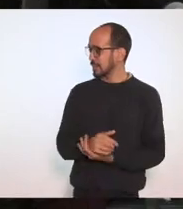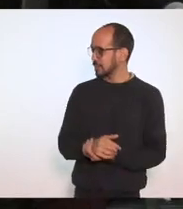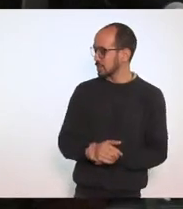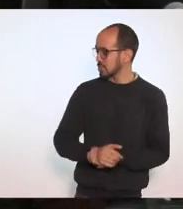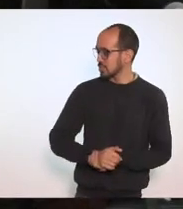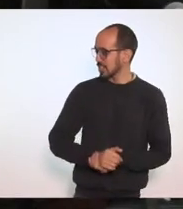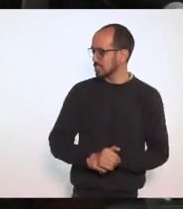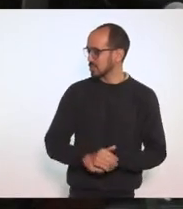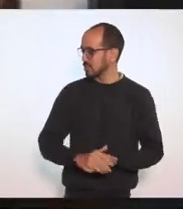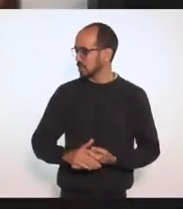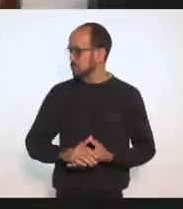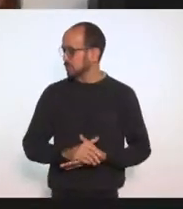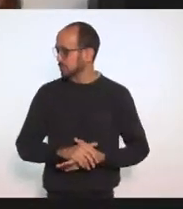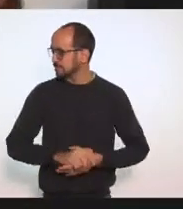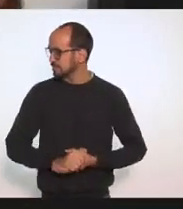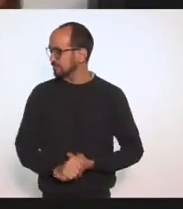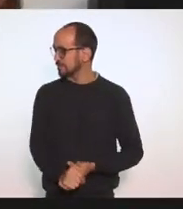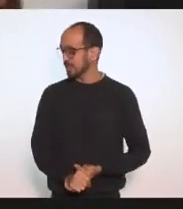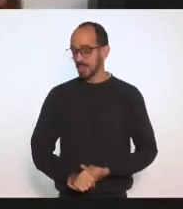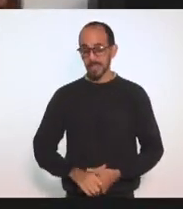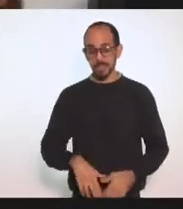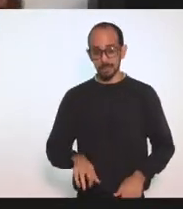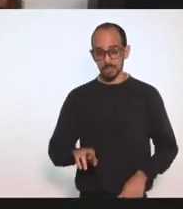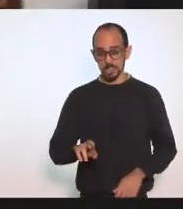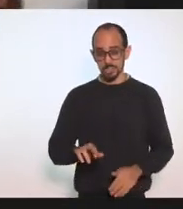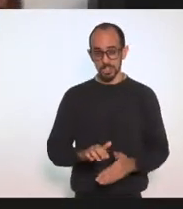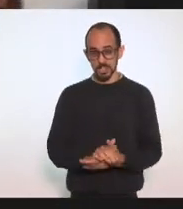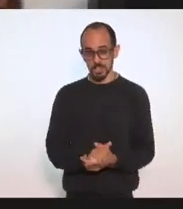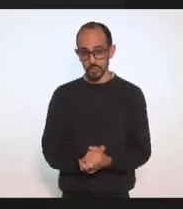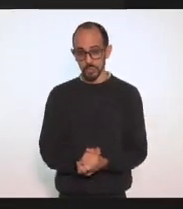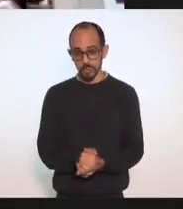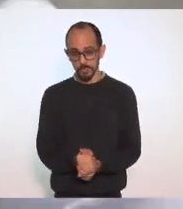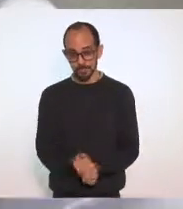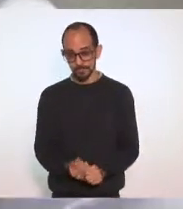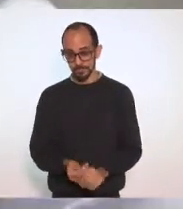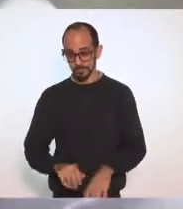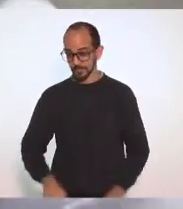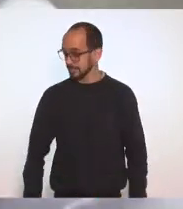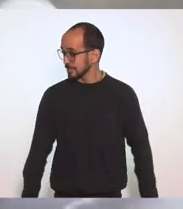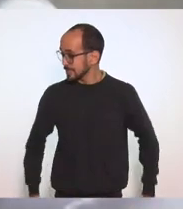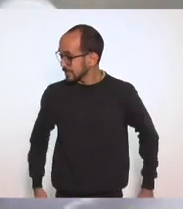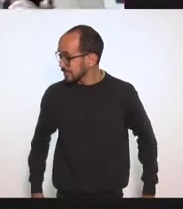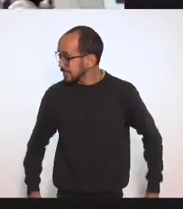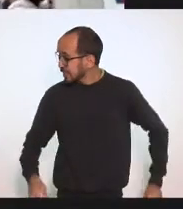Pela ordem, presidente, Paulo Serafim. Presidente, o Partido Novo não é tão novo.